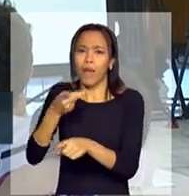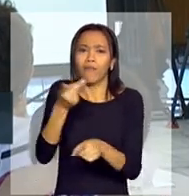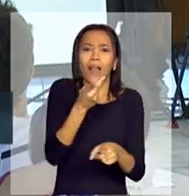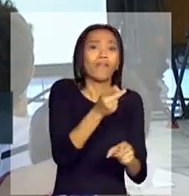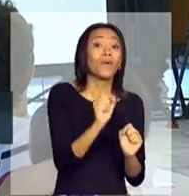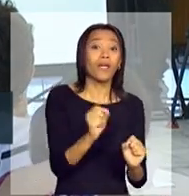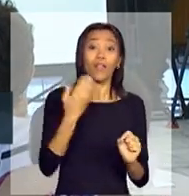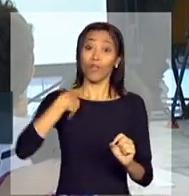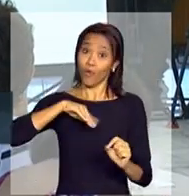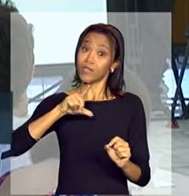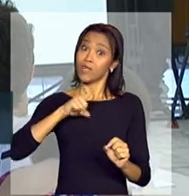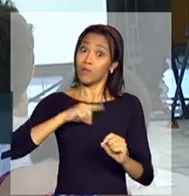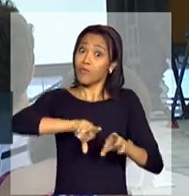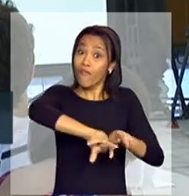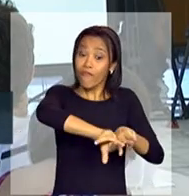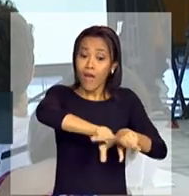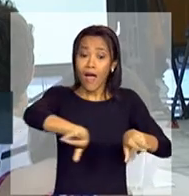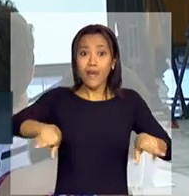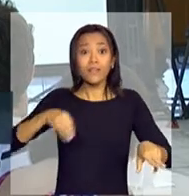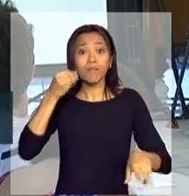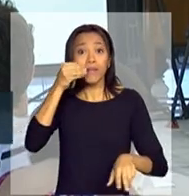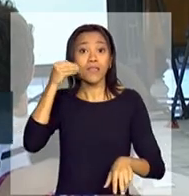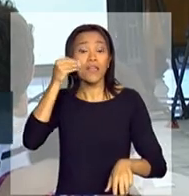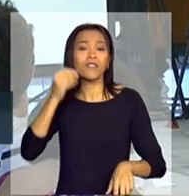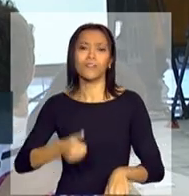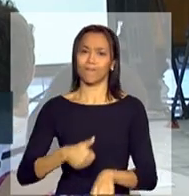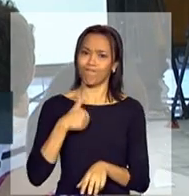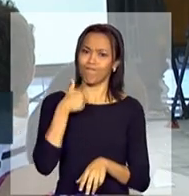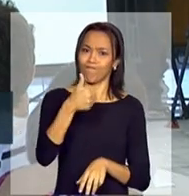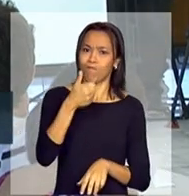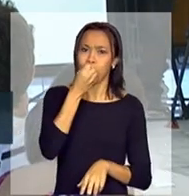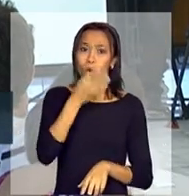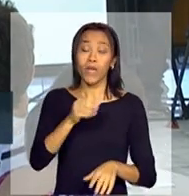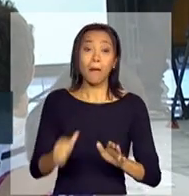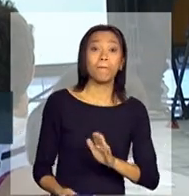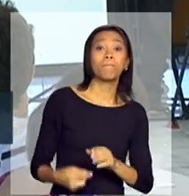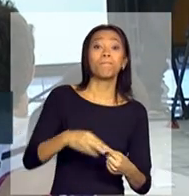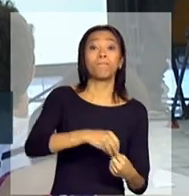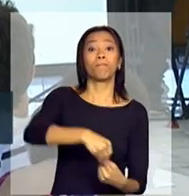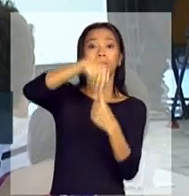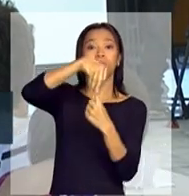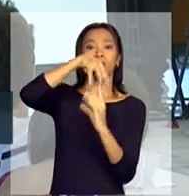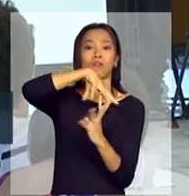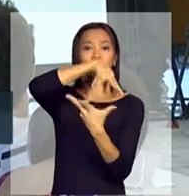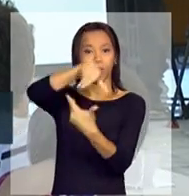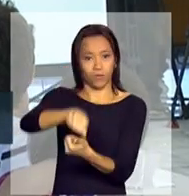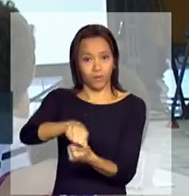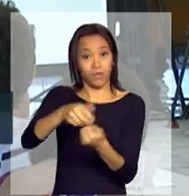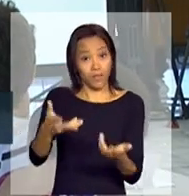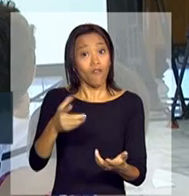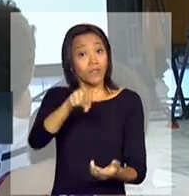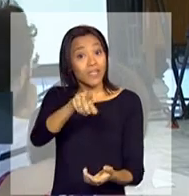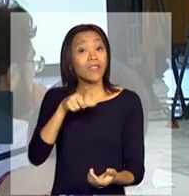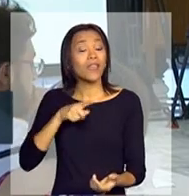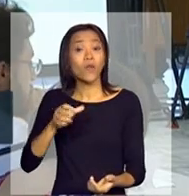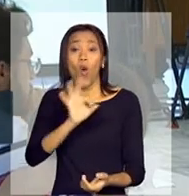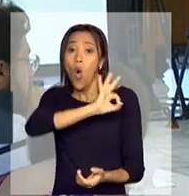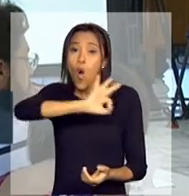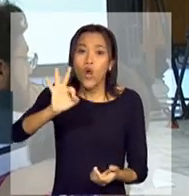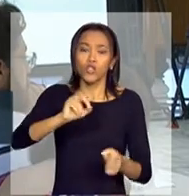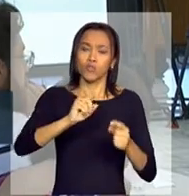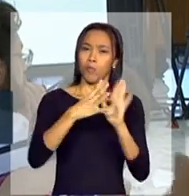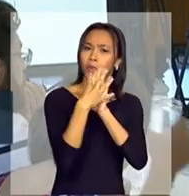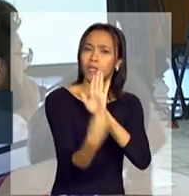Nós temos muitas experiências positivas no mundo, que são experiências piloto. Então, às vezes, você tem um ótimo desenho, um ótimo